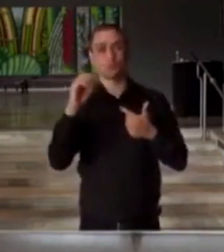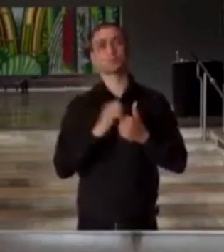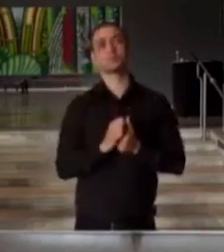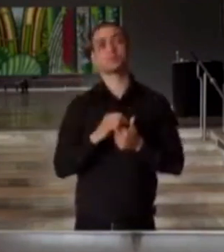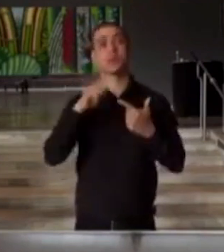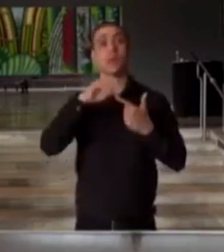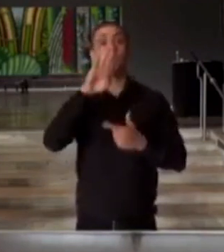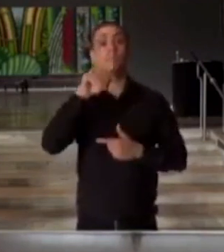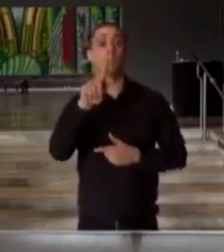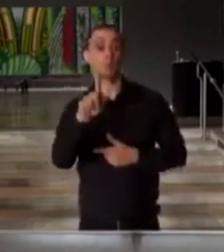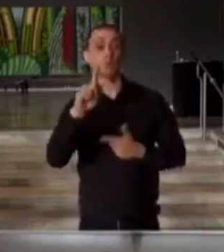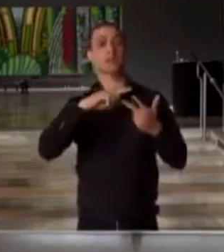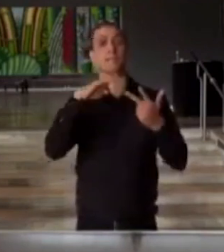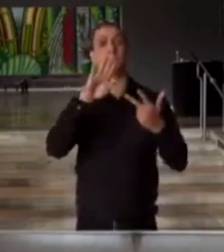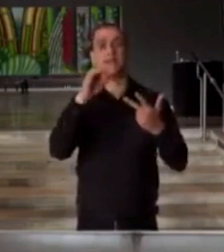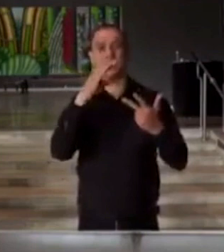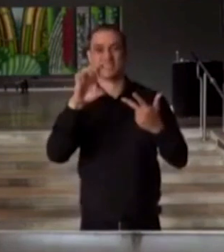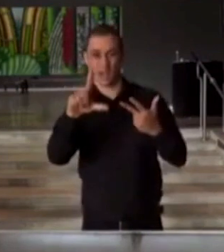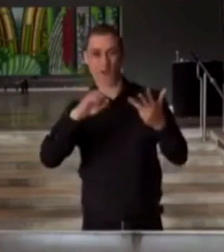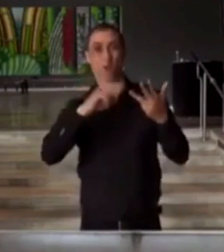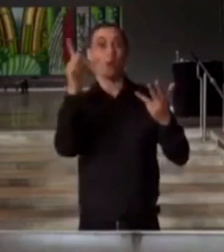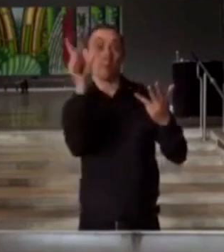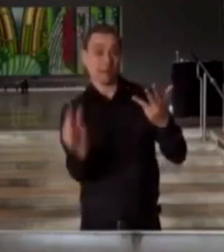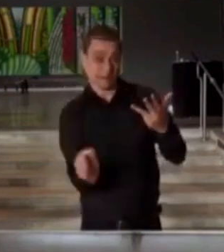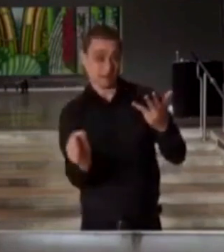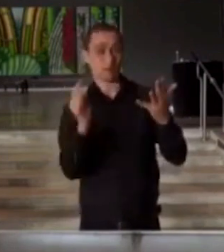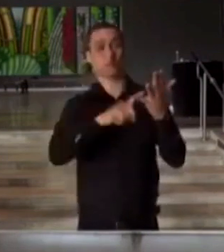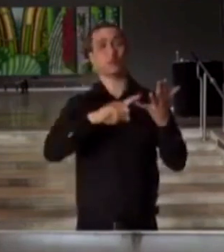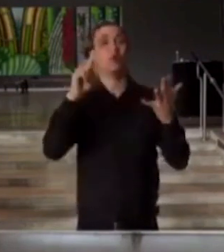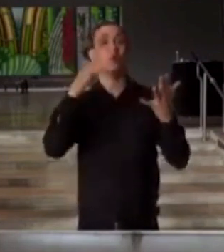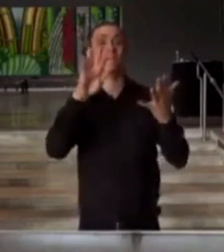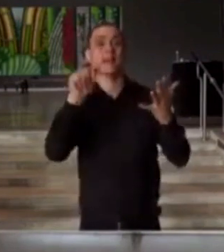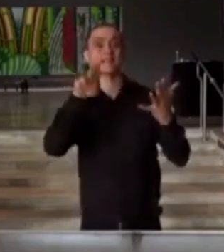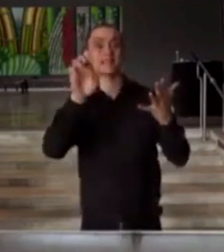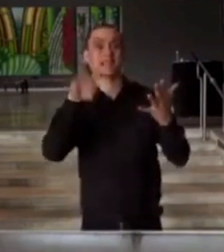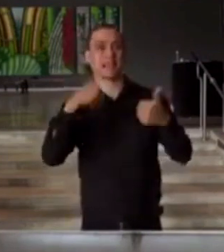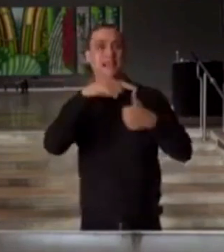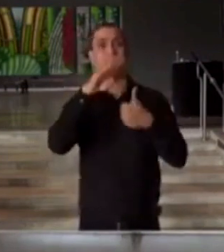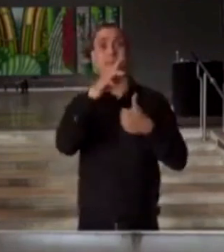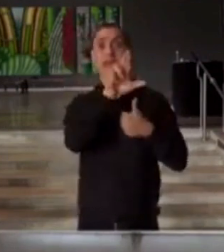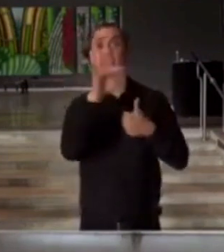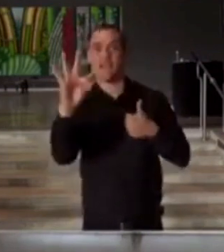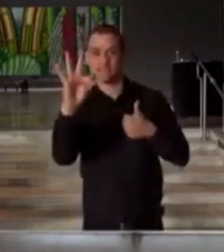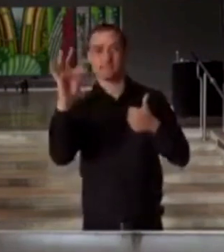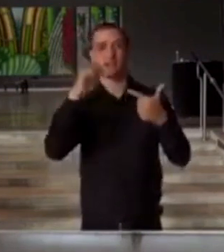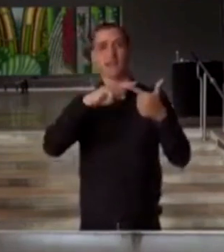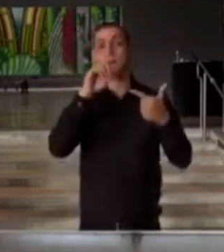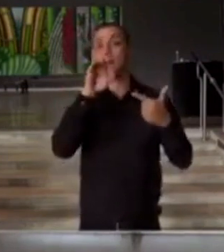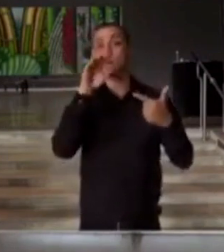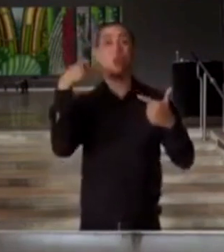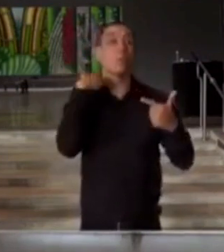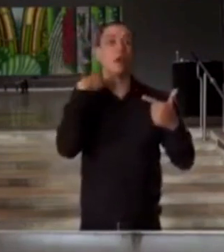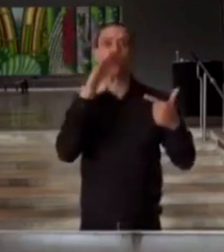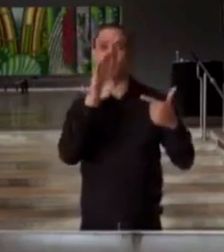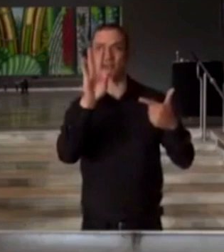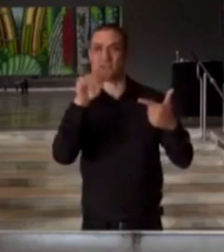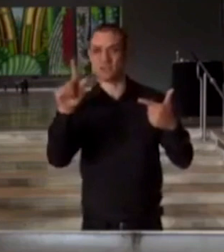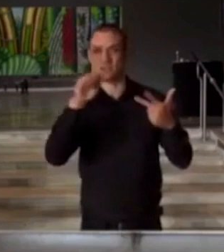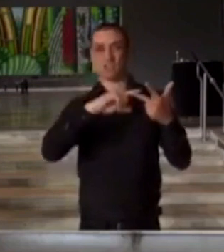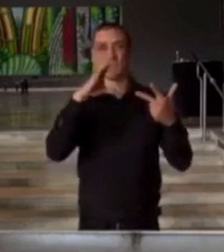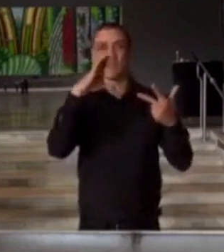a Bung, a Bracel, o Bradesco, a Braskem, a BRF, o Banco BTG,